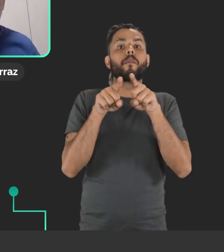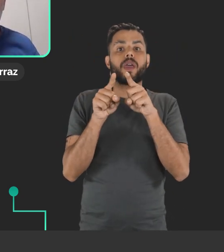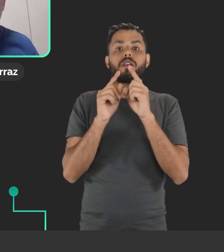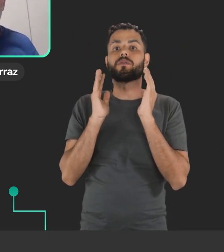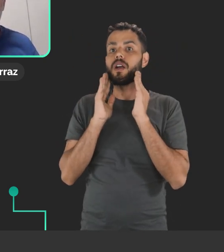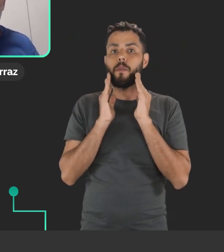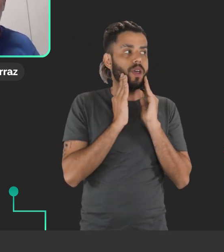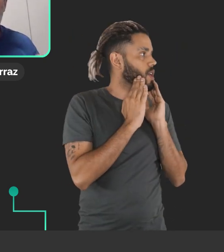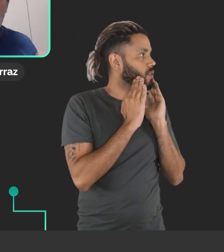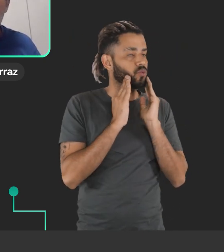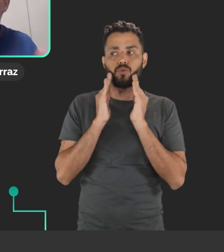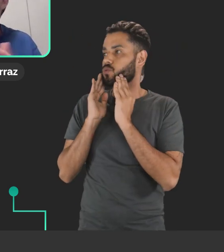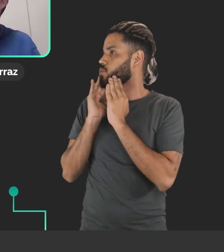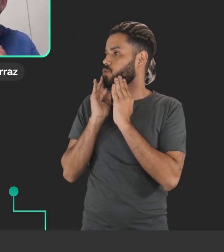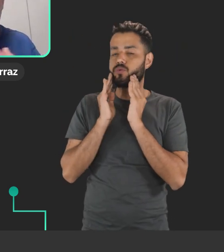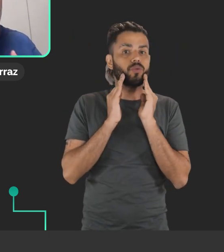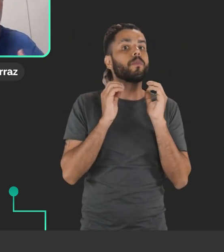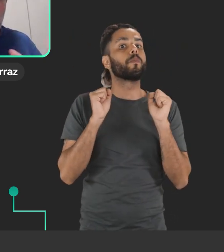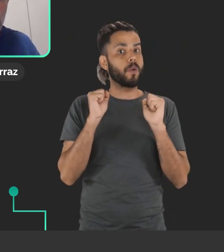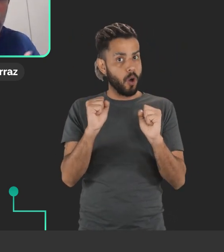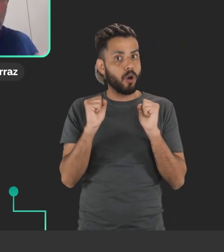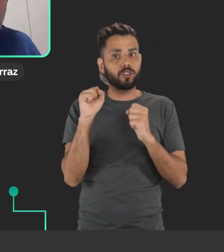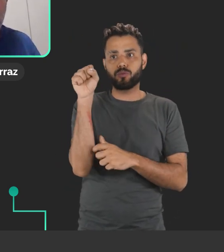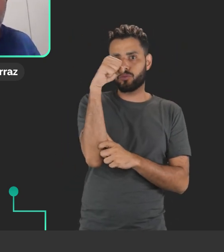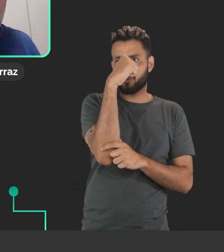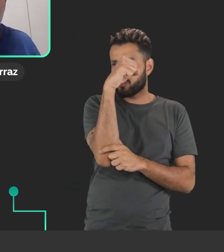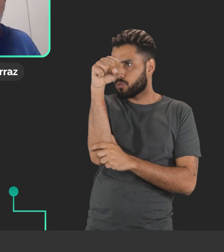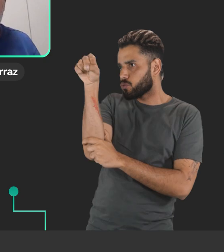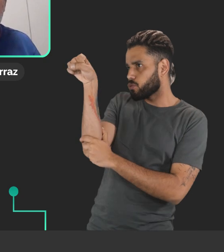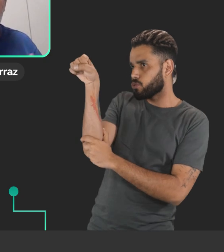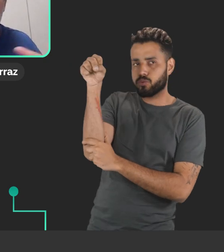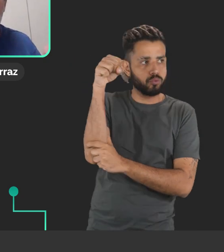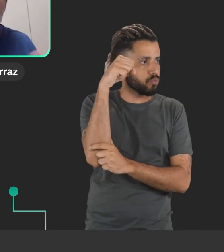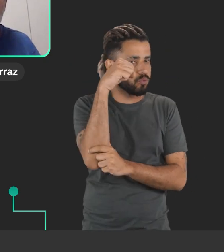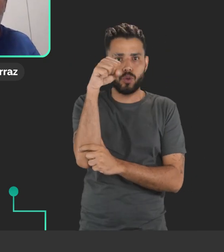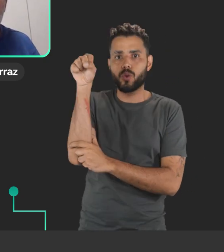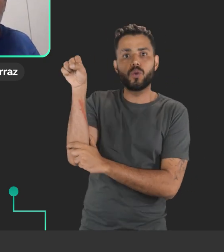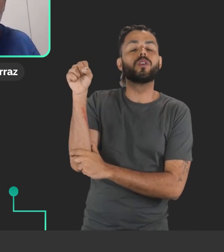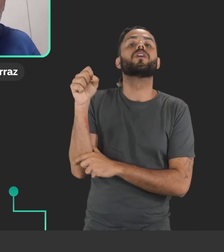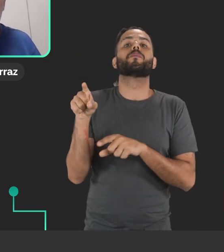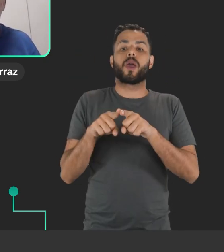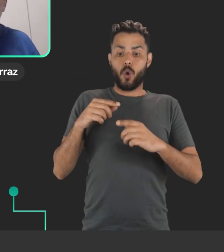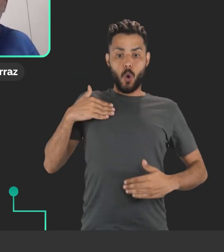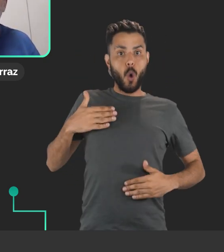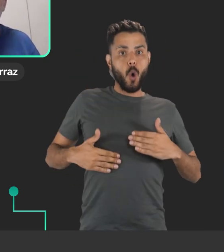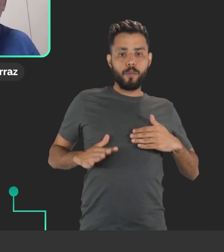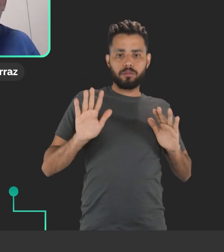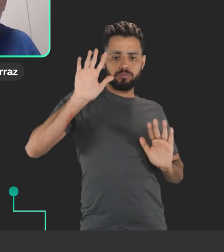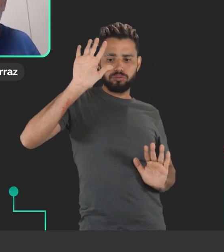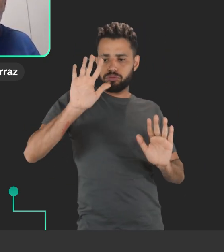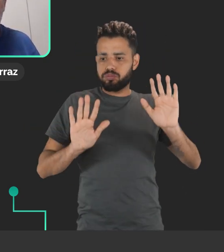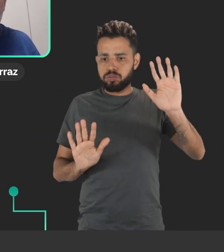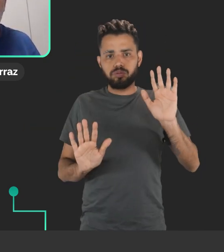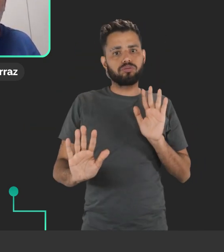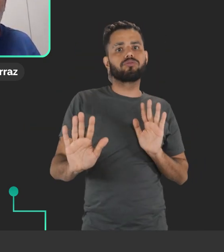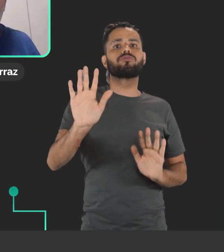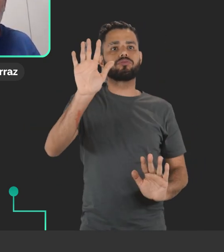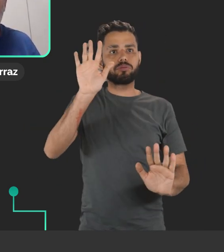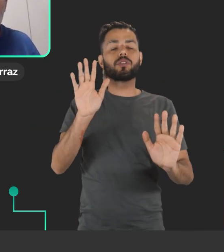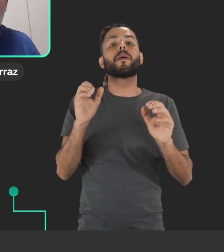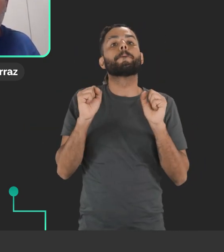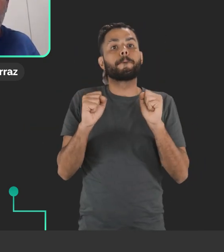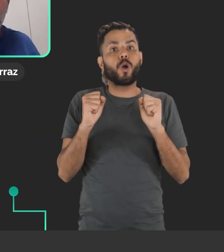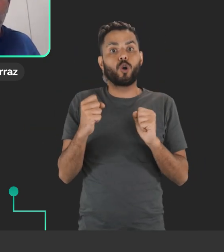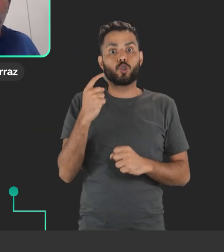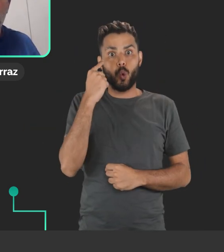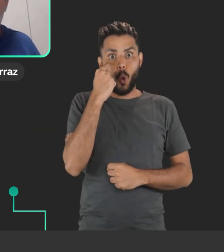movimento de cabeça, né? Os movimentos que a gente faz com a cabeça ou com o corpo, mas você pode ter aplicações que podem